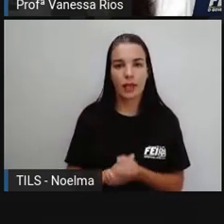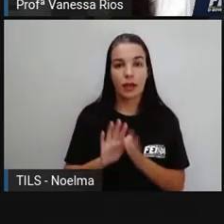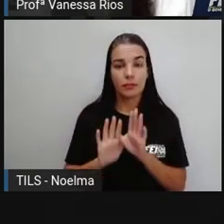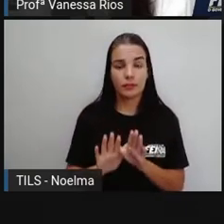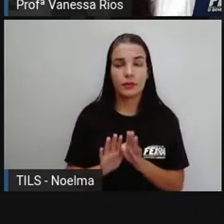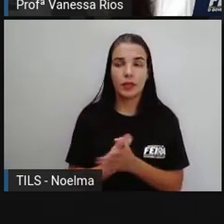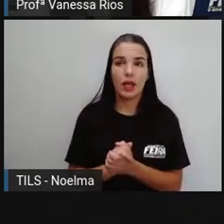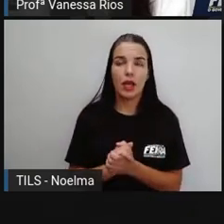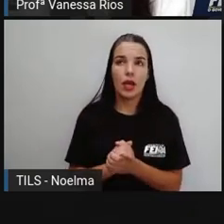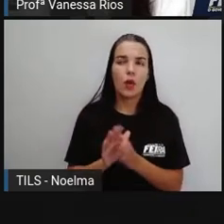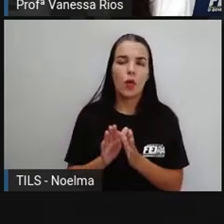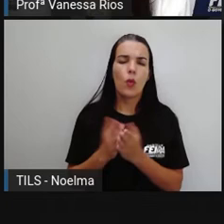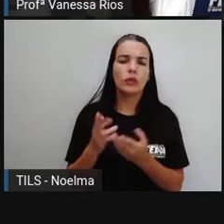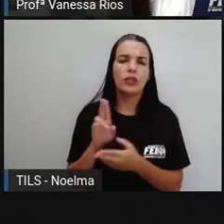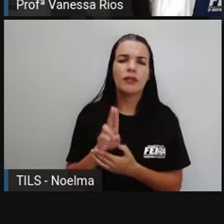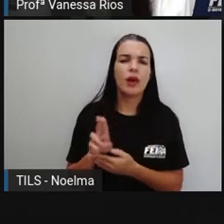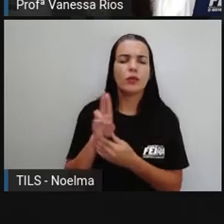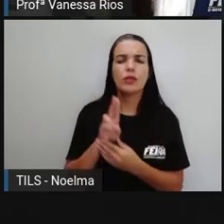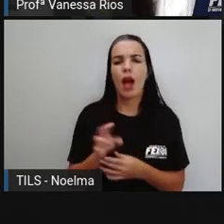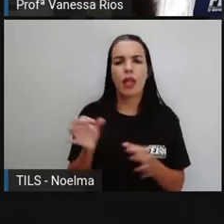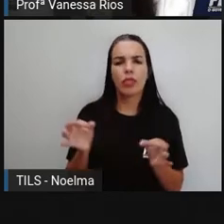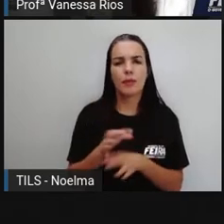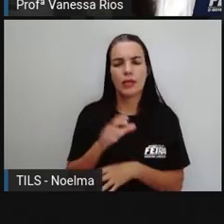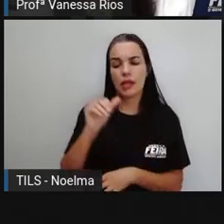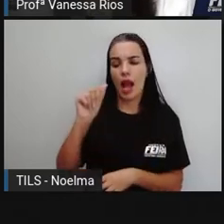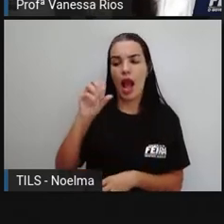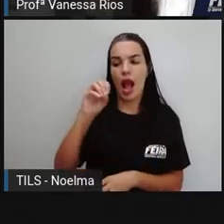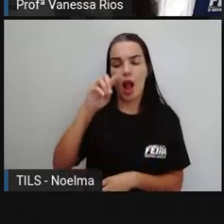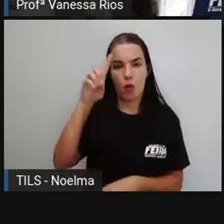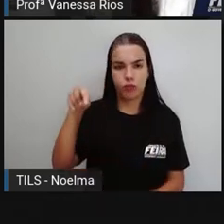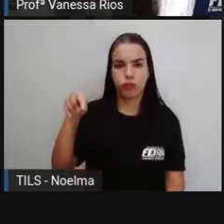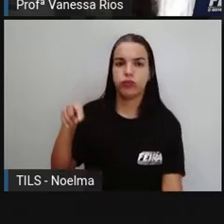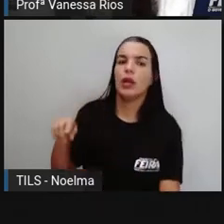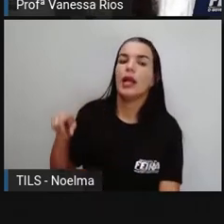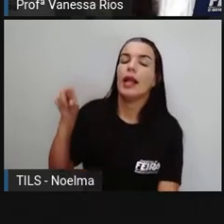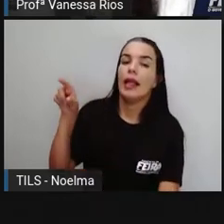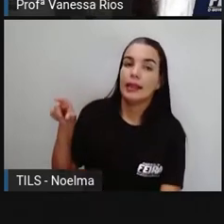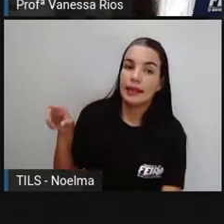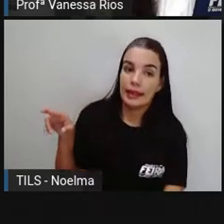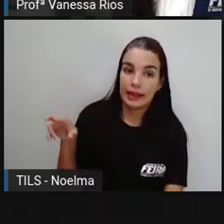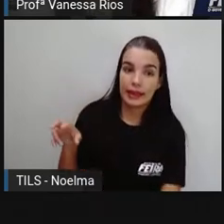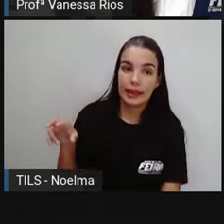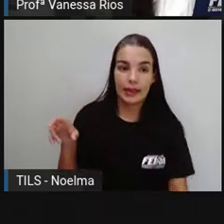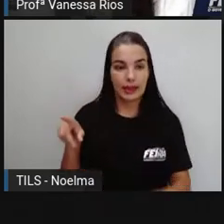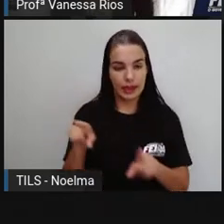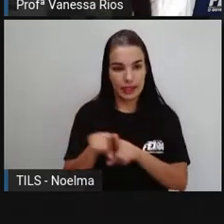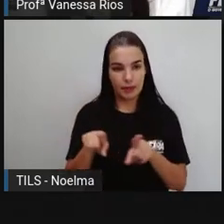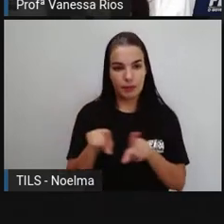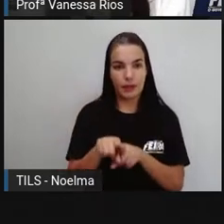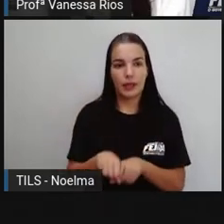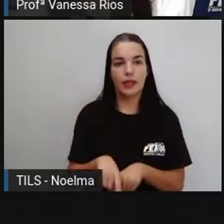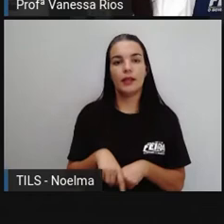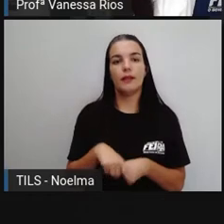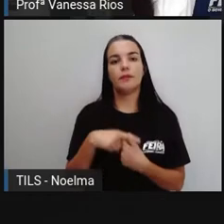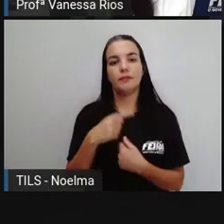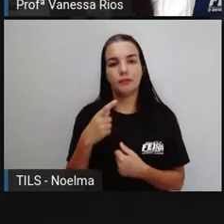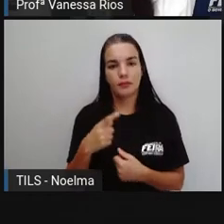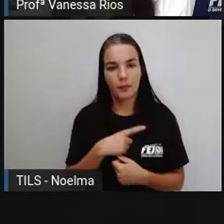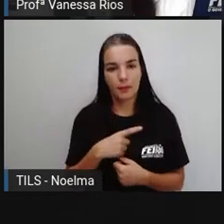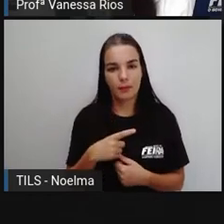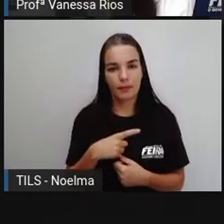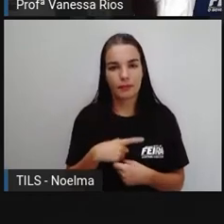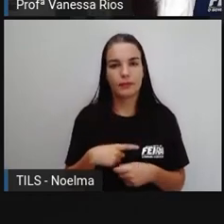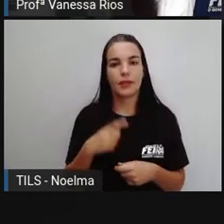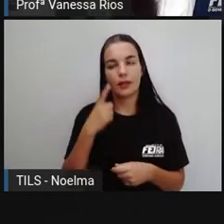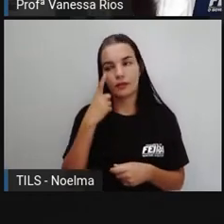Então, olhem só. Quando é que a gente vai usar a terminação an? Então, terminações do futuro, do presente e do indicativo. Então, a